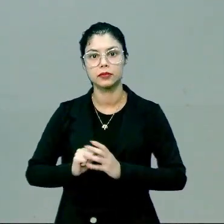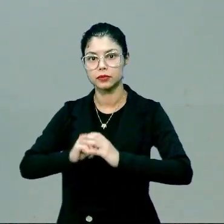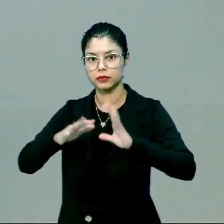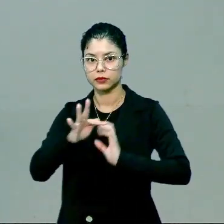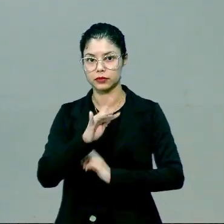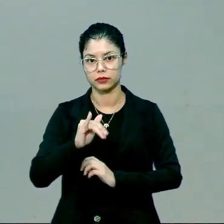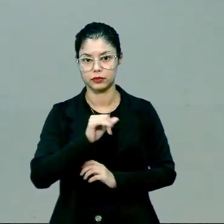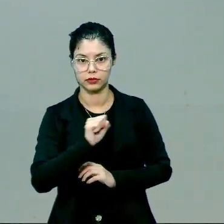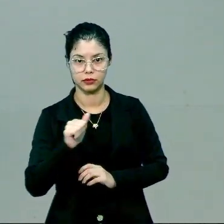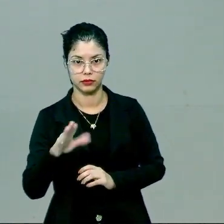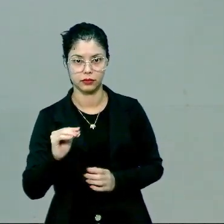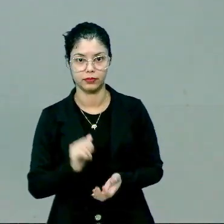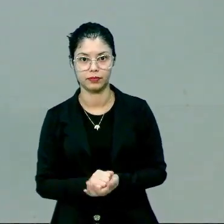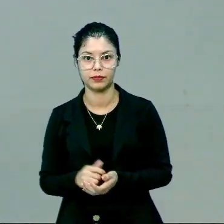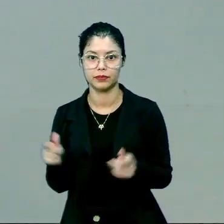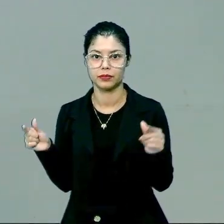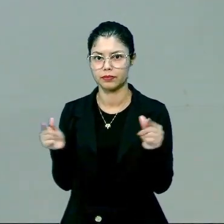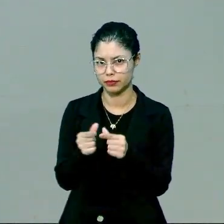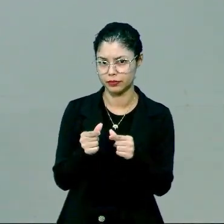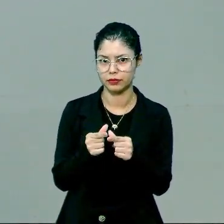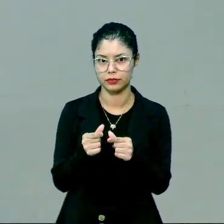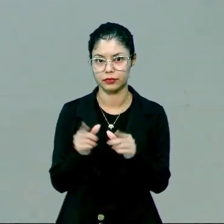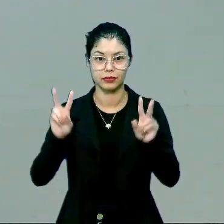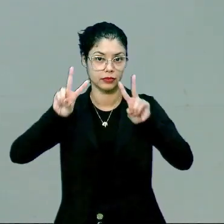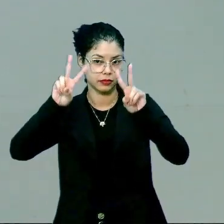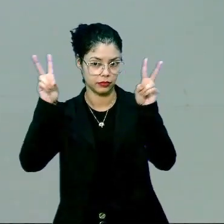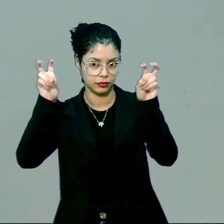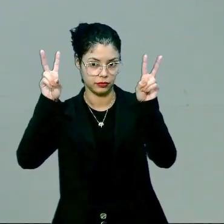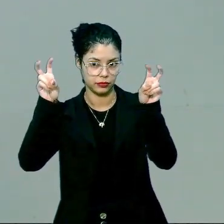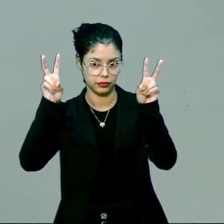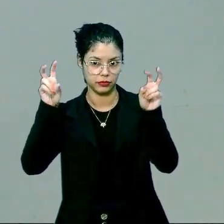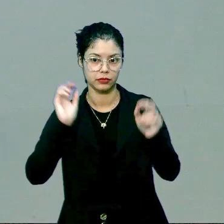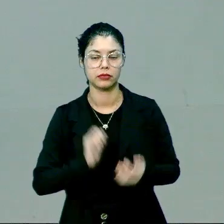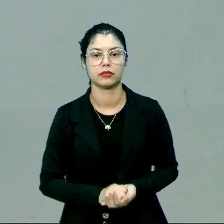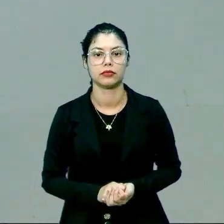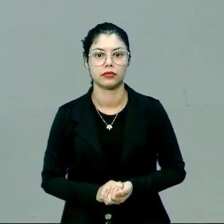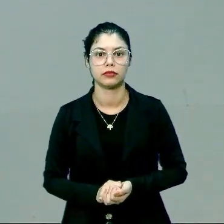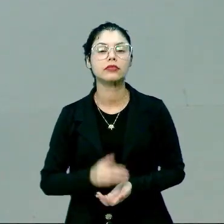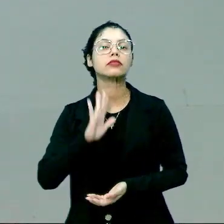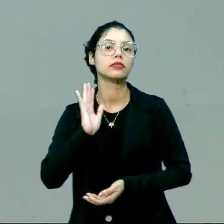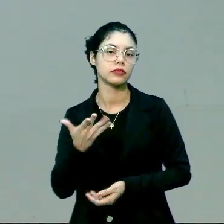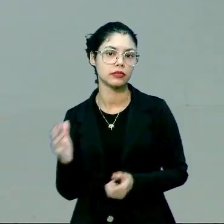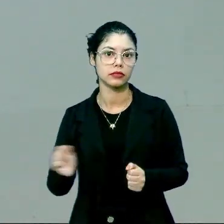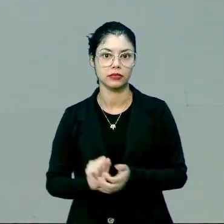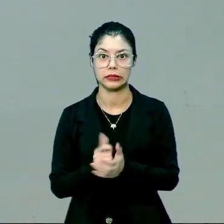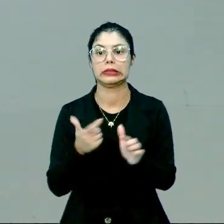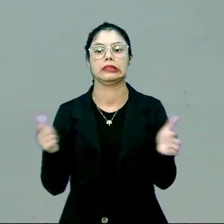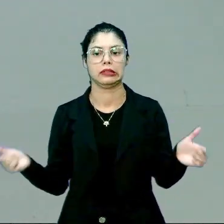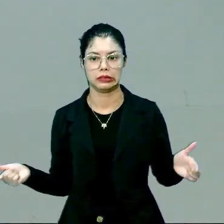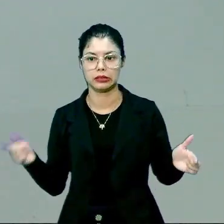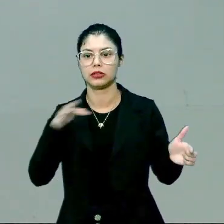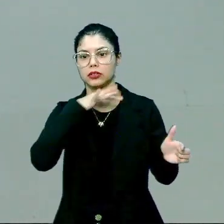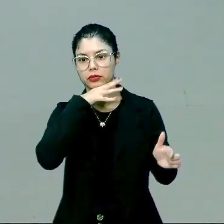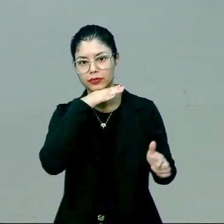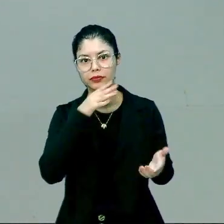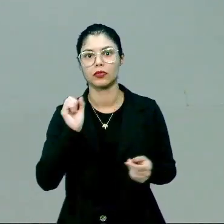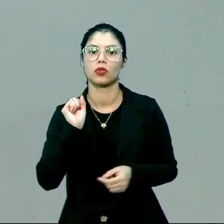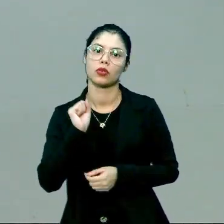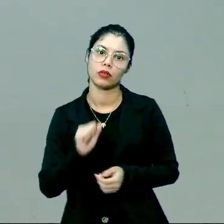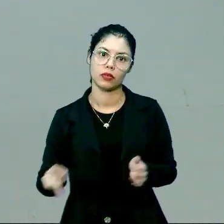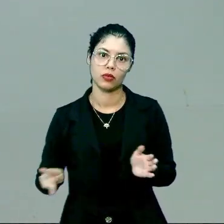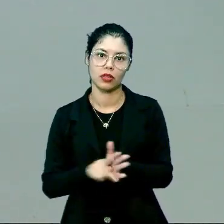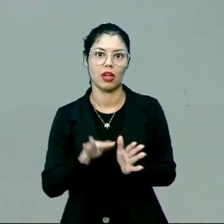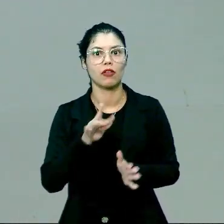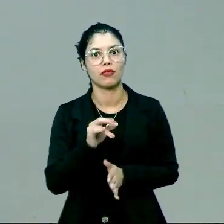fissão nuclear, ela é menos perigosa, entre aspas, falar isso, ela é menos perigosa porque já causa um efeito drástico do que uma bomba de